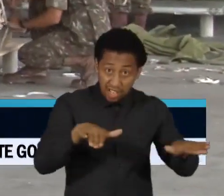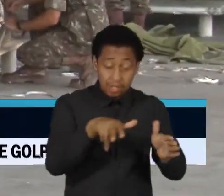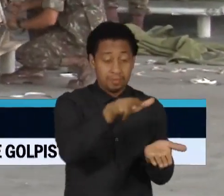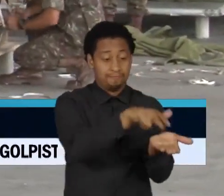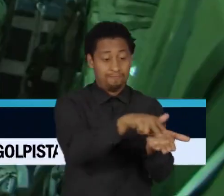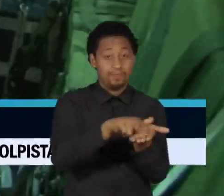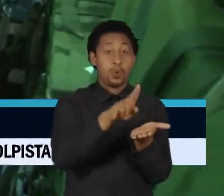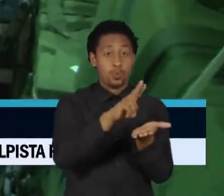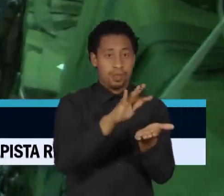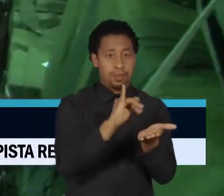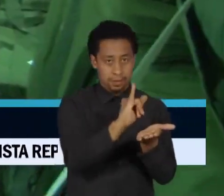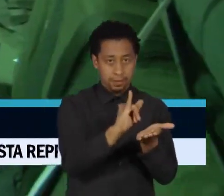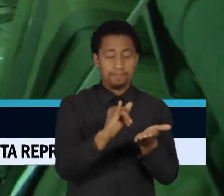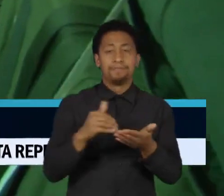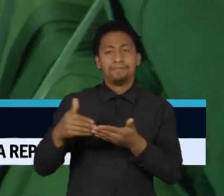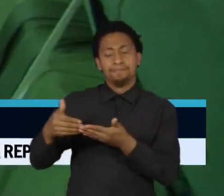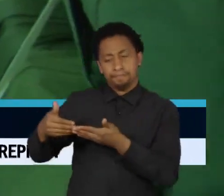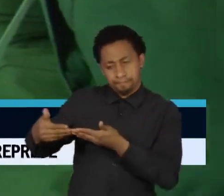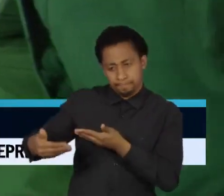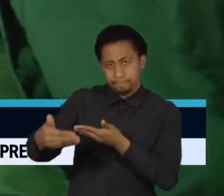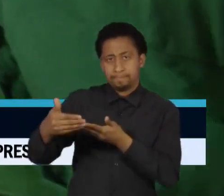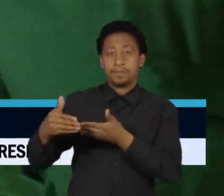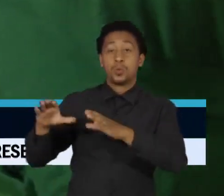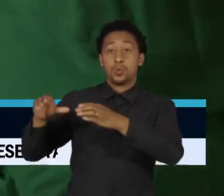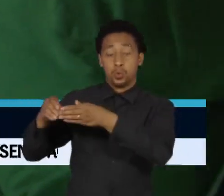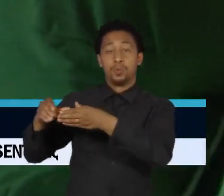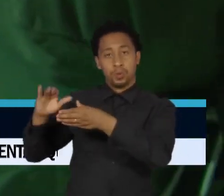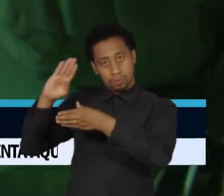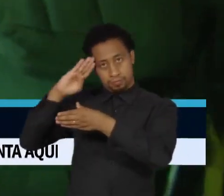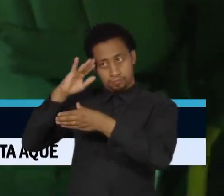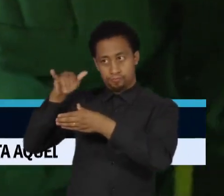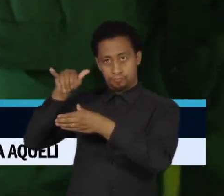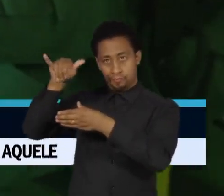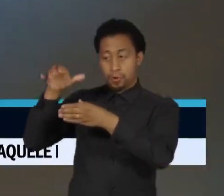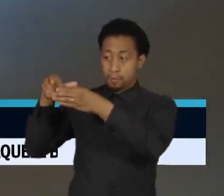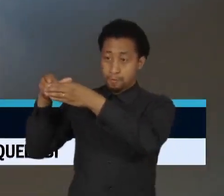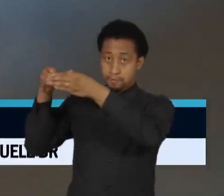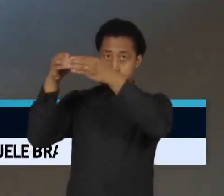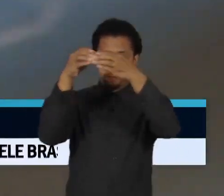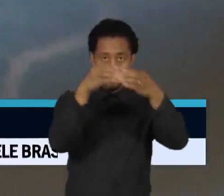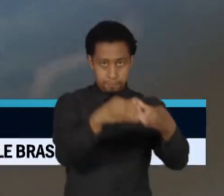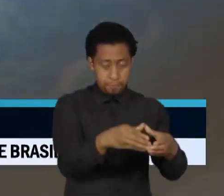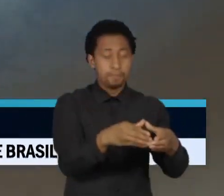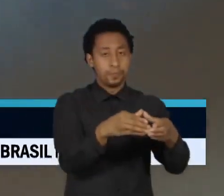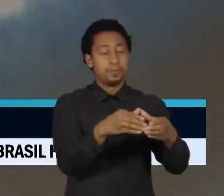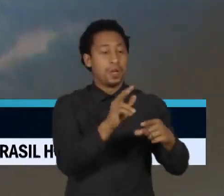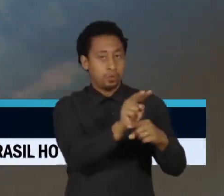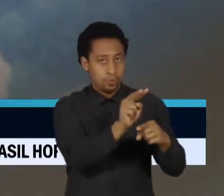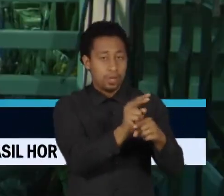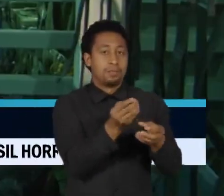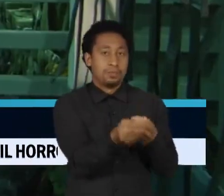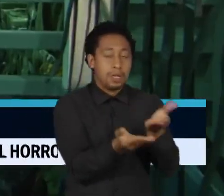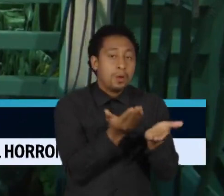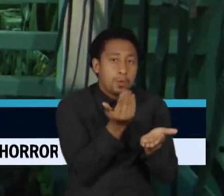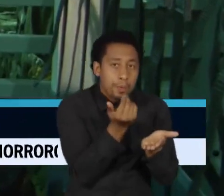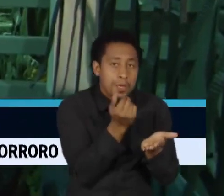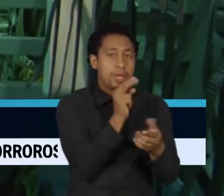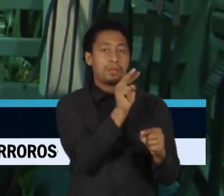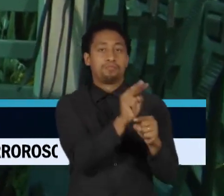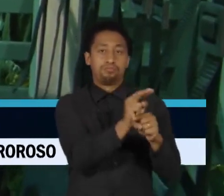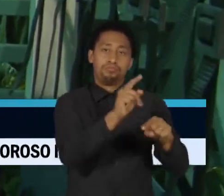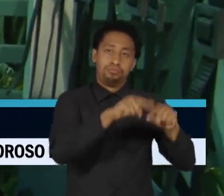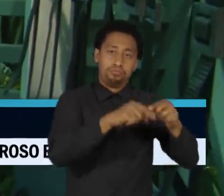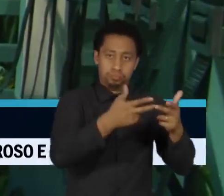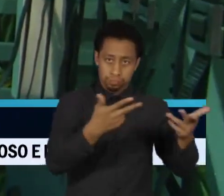a Força Aérea Brasileira enviou mais lotes de suprimentos médicos e alimentos para a reserva Yanomami. A